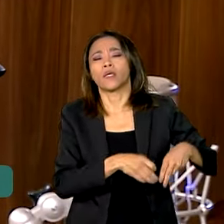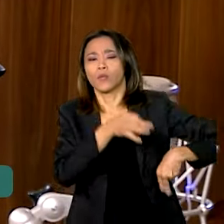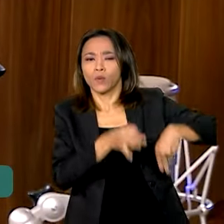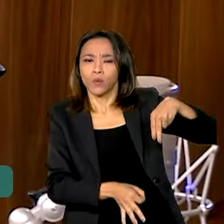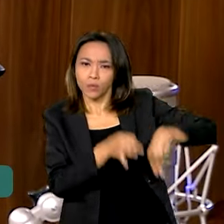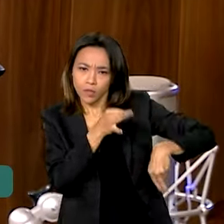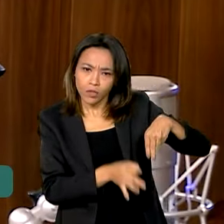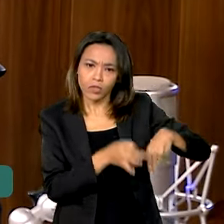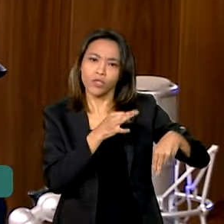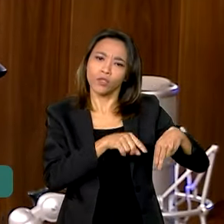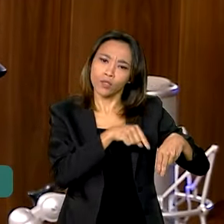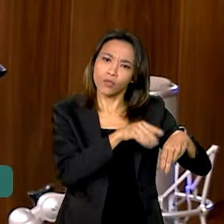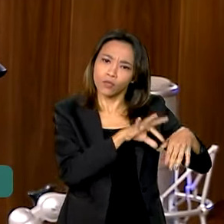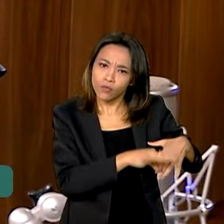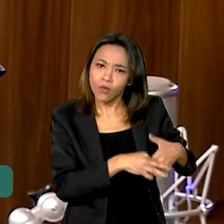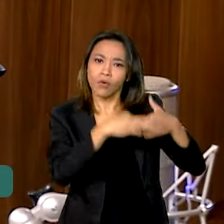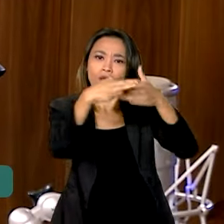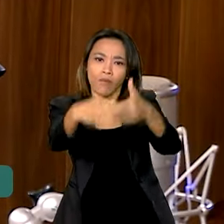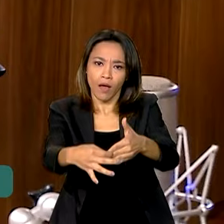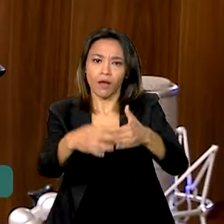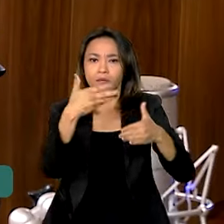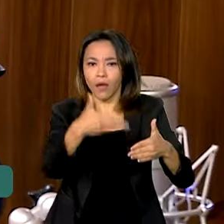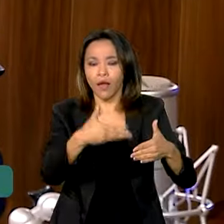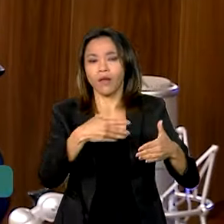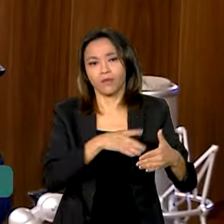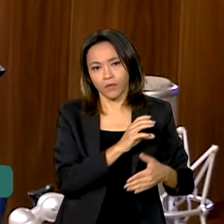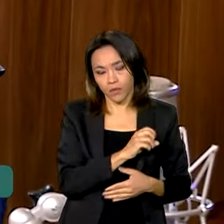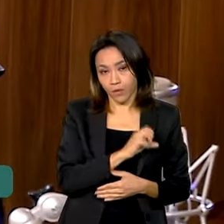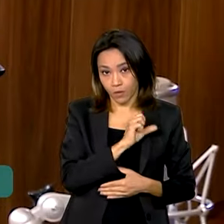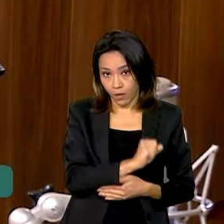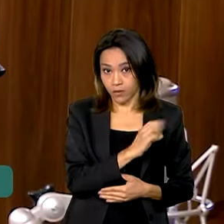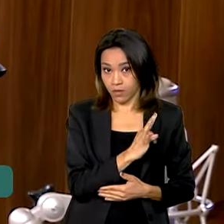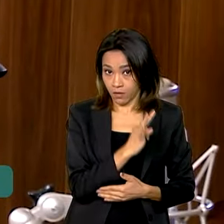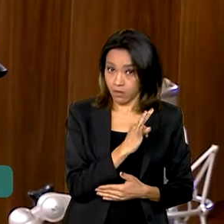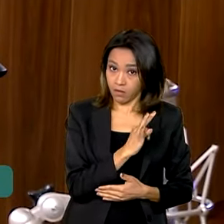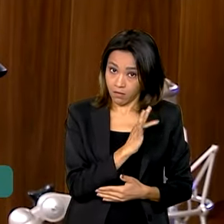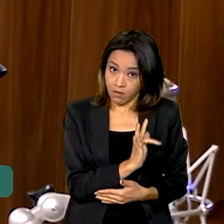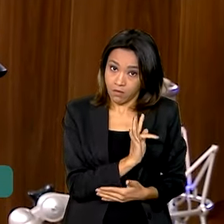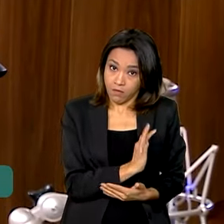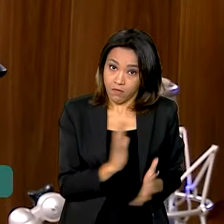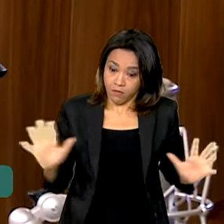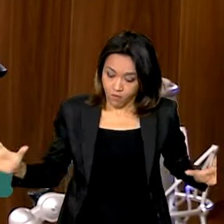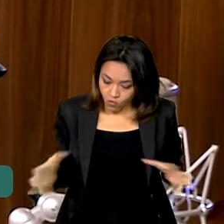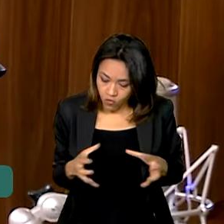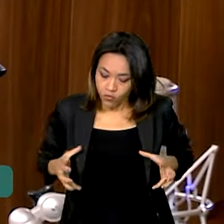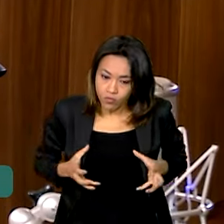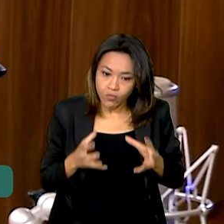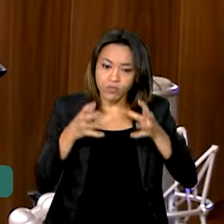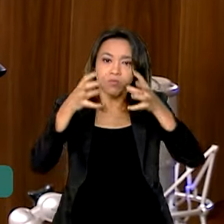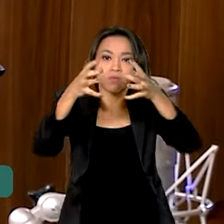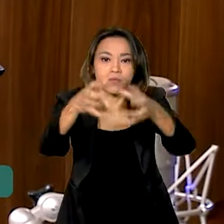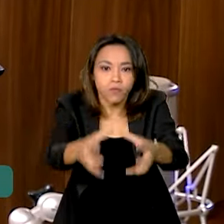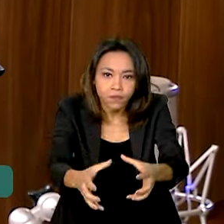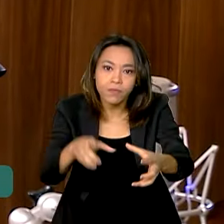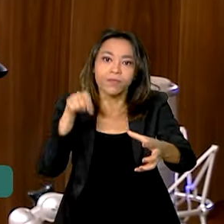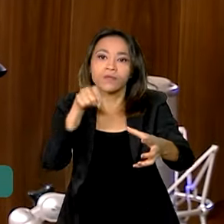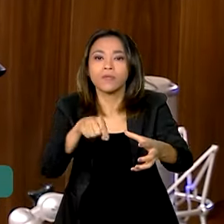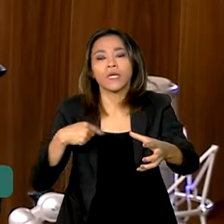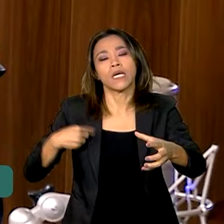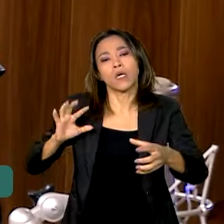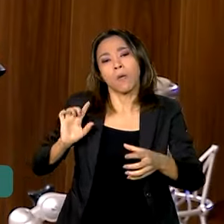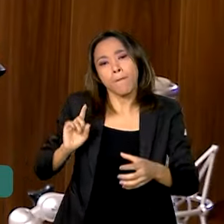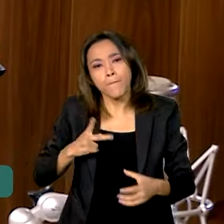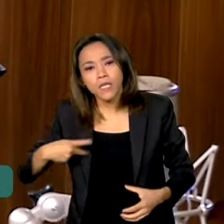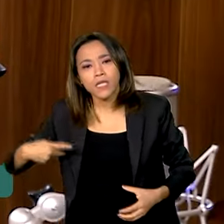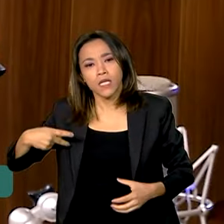Supremo Tribunal Federal. Estamos todos juntos. a atitude e a fala do presidente Rodrigo Pacheco, do presidente Arthur Lira,